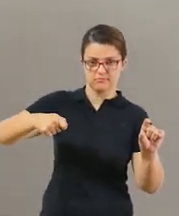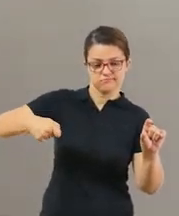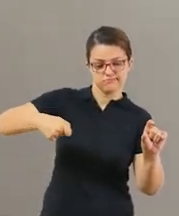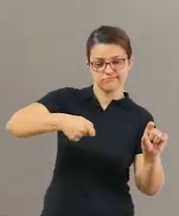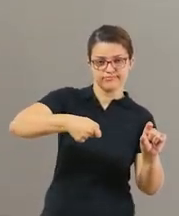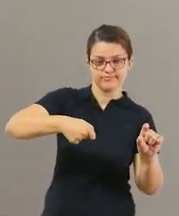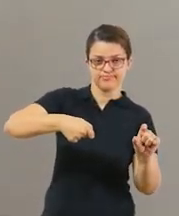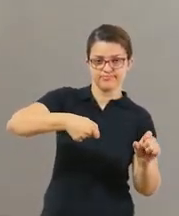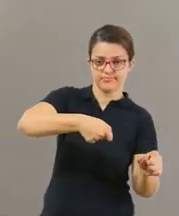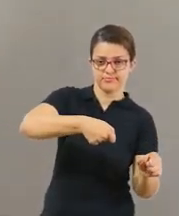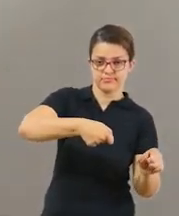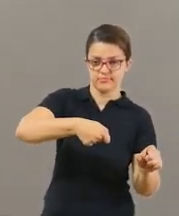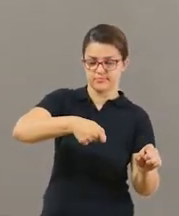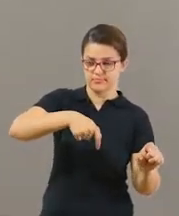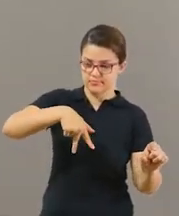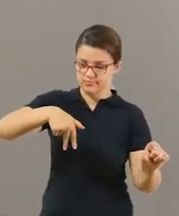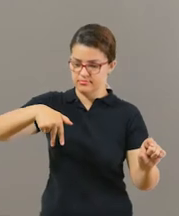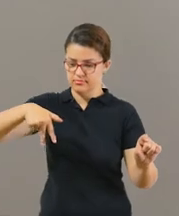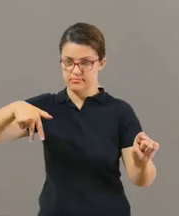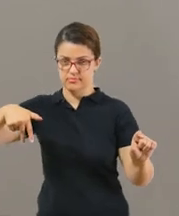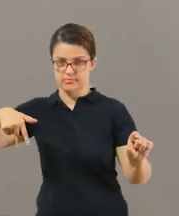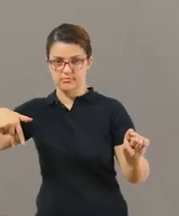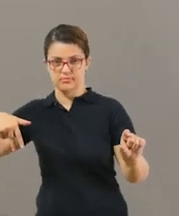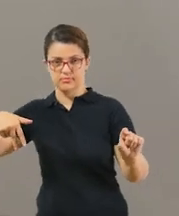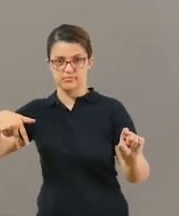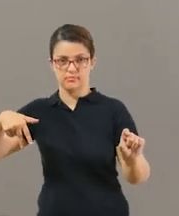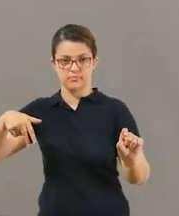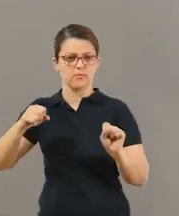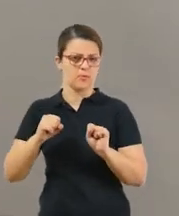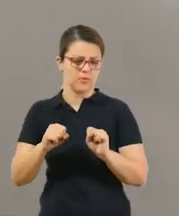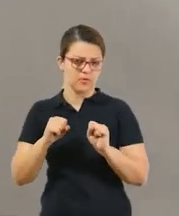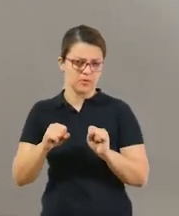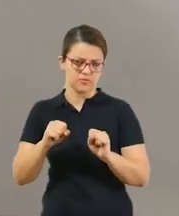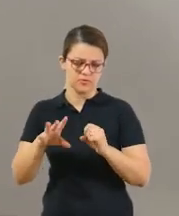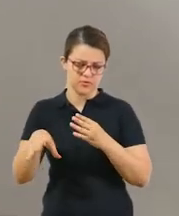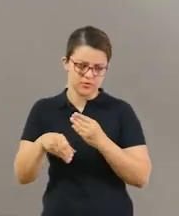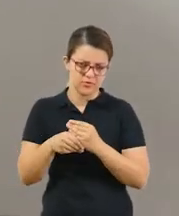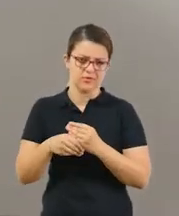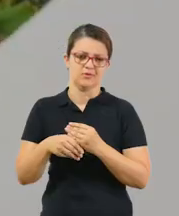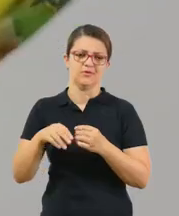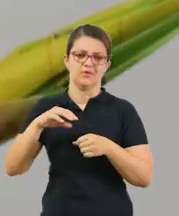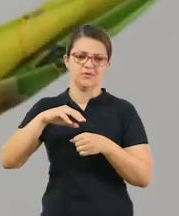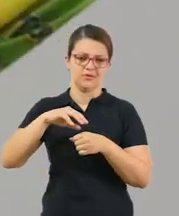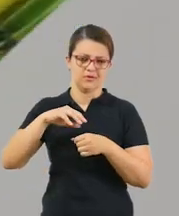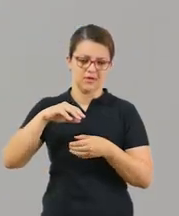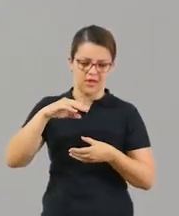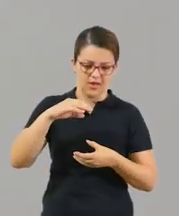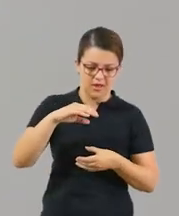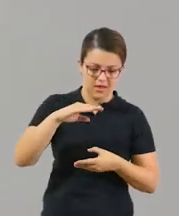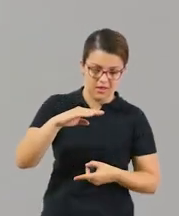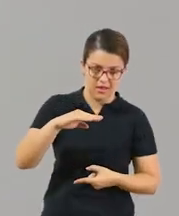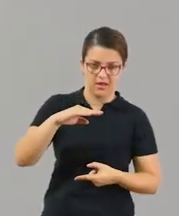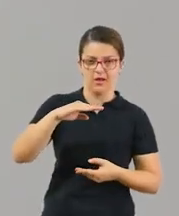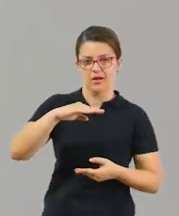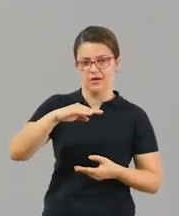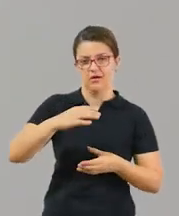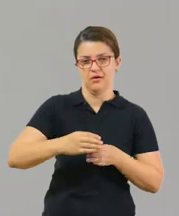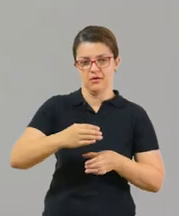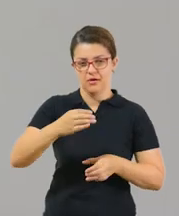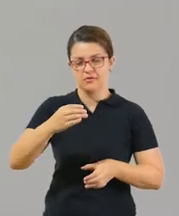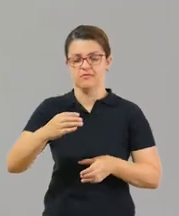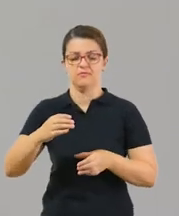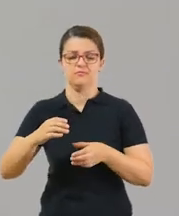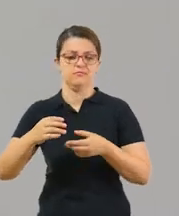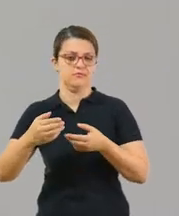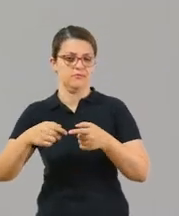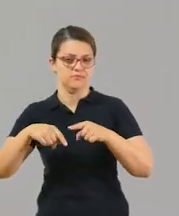derrubar e recuar. Tudo bem? Você pode incluir várias garrafas, mais objetos diferentes para ele conseguir